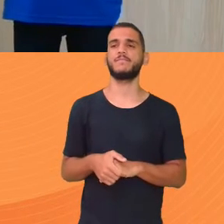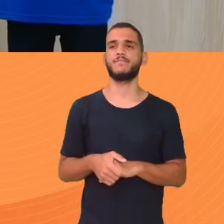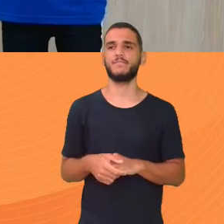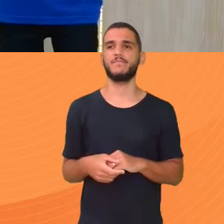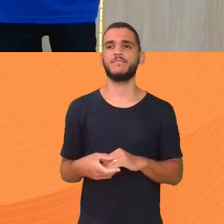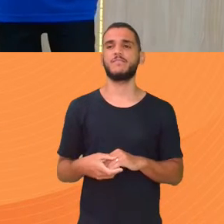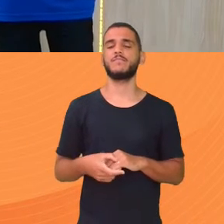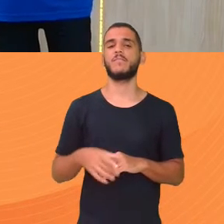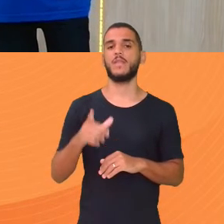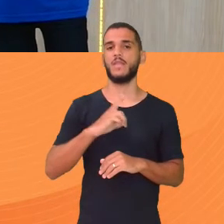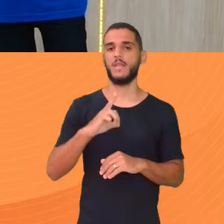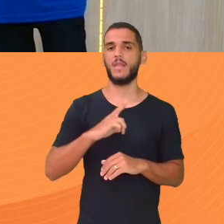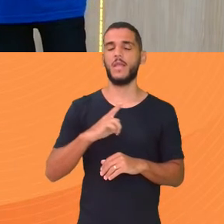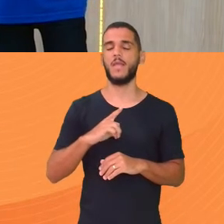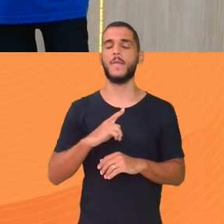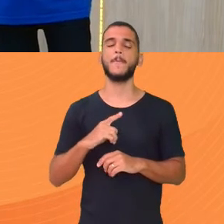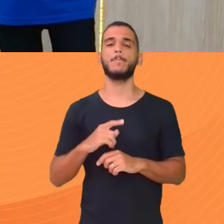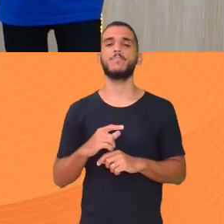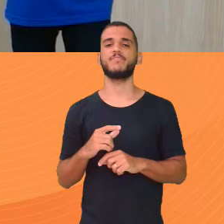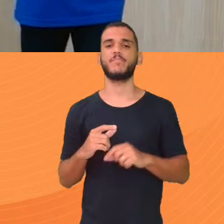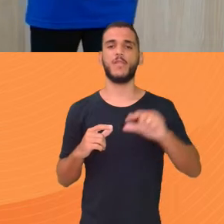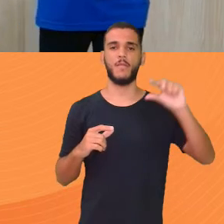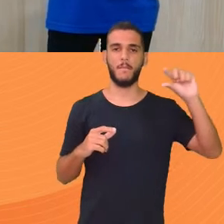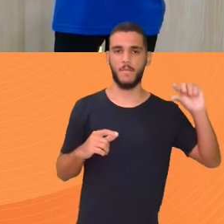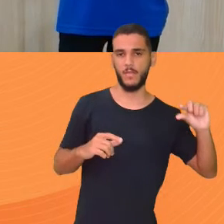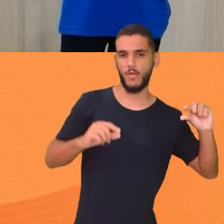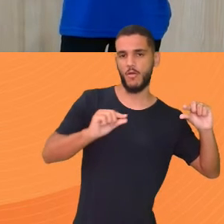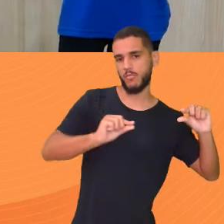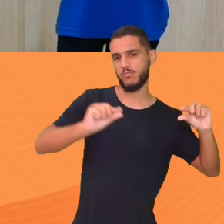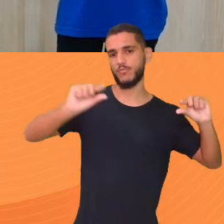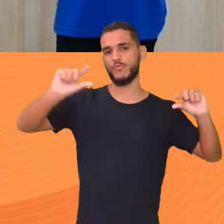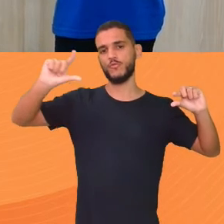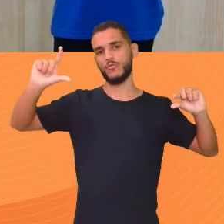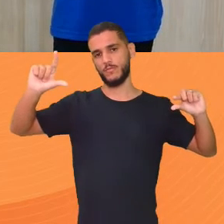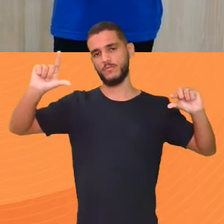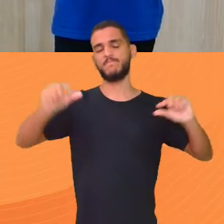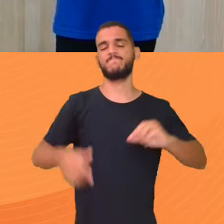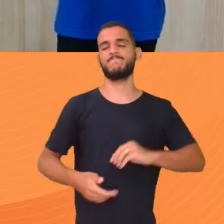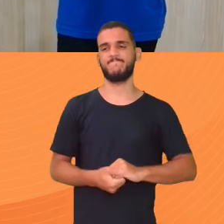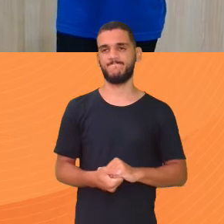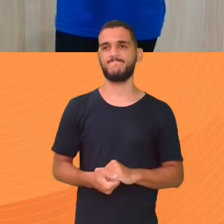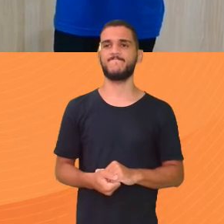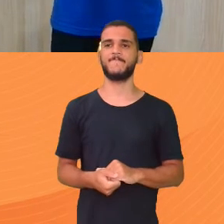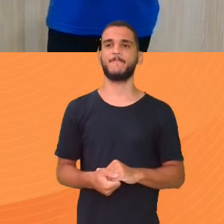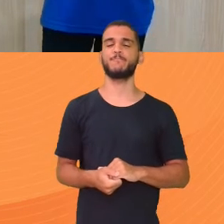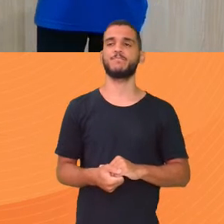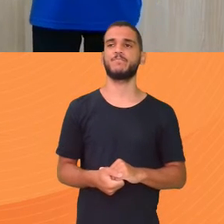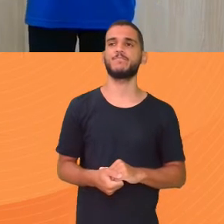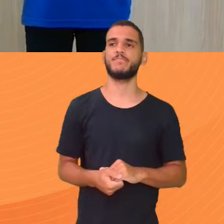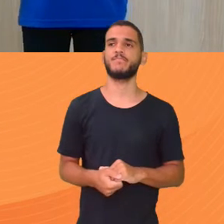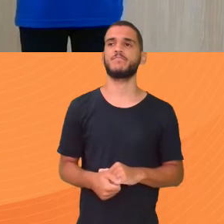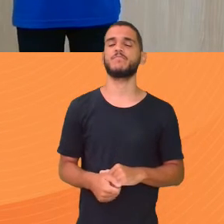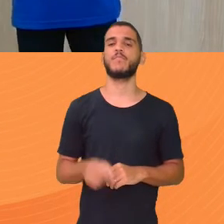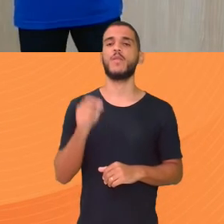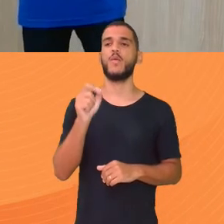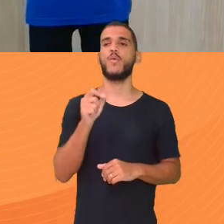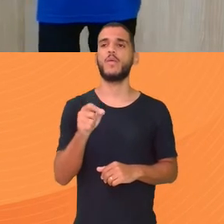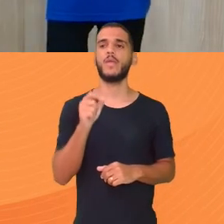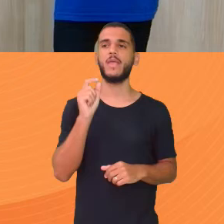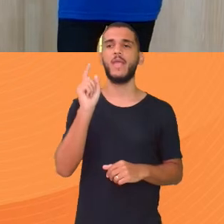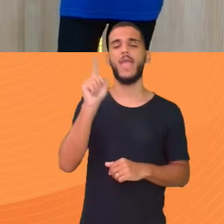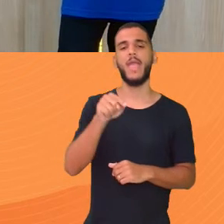Do menor Para o maior Já está na ordem Maravilha Melhor ainda pra mim Já está na ordem melhor Tá bom Aí o que é amplitude